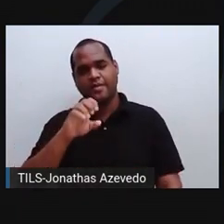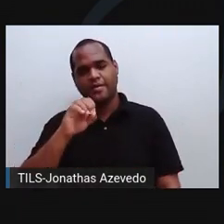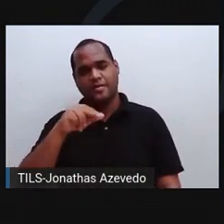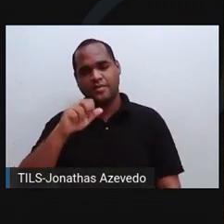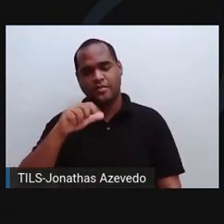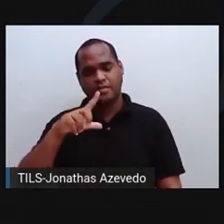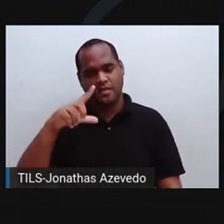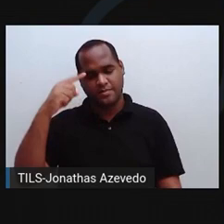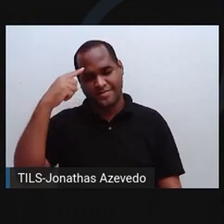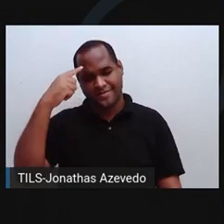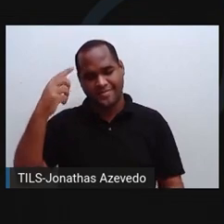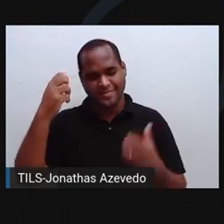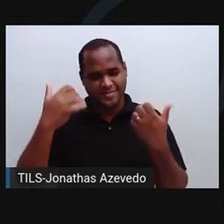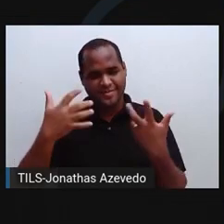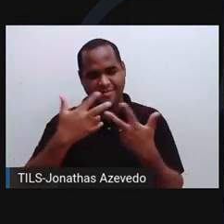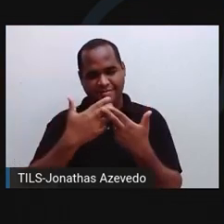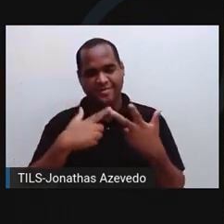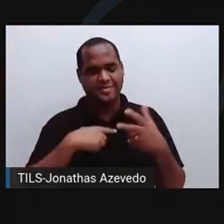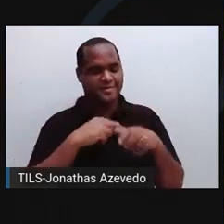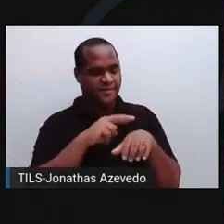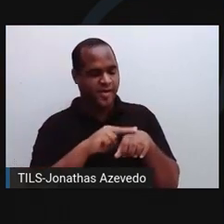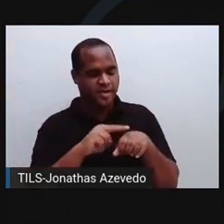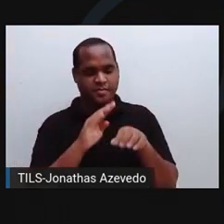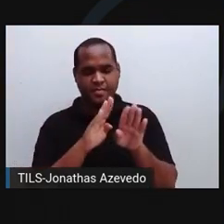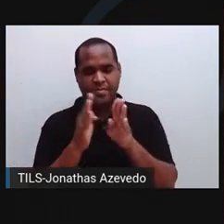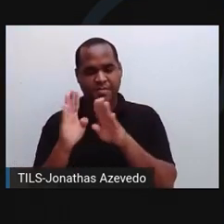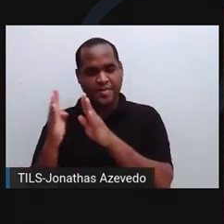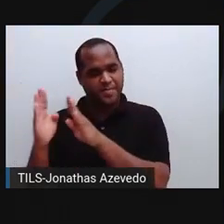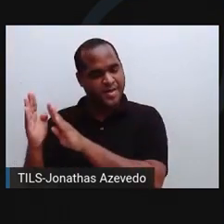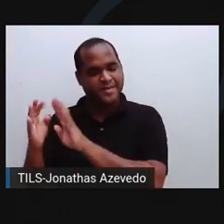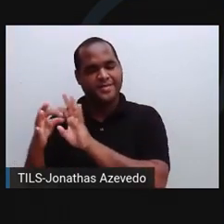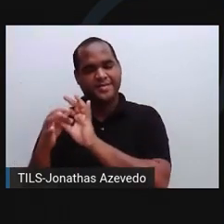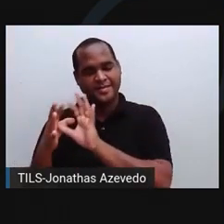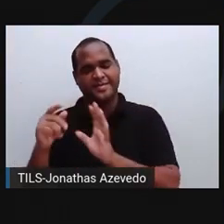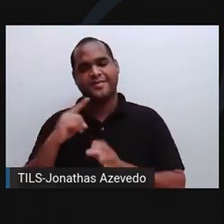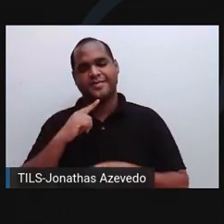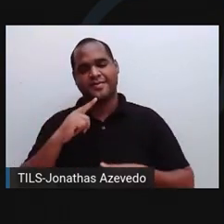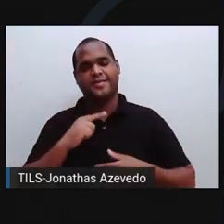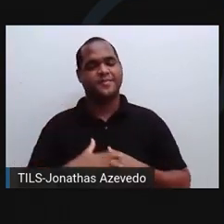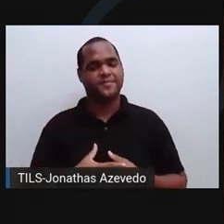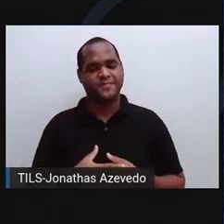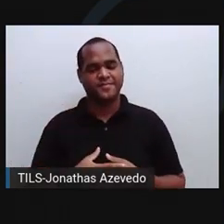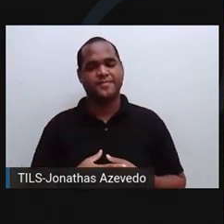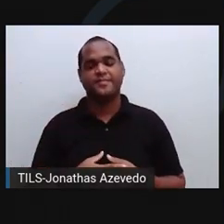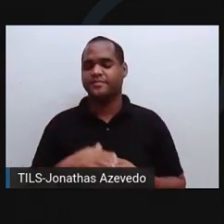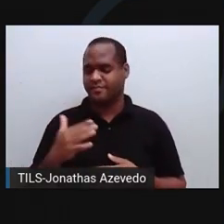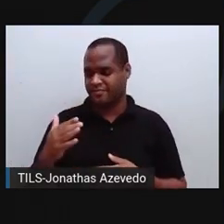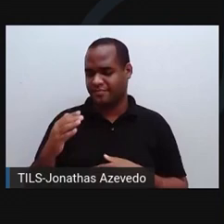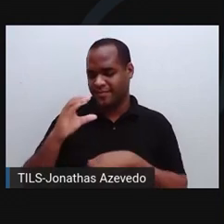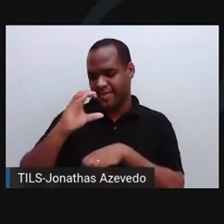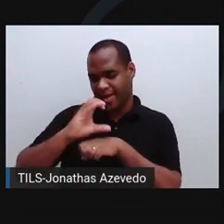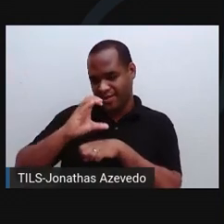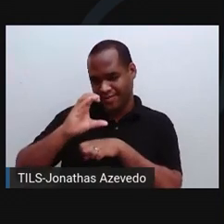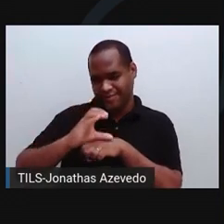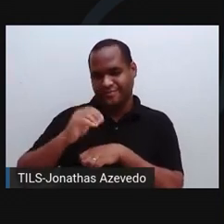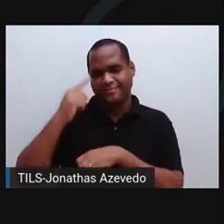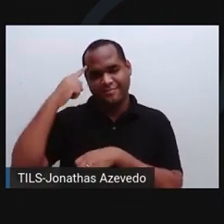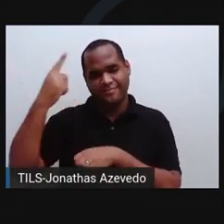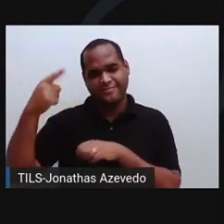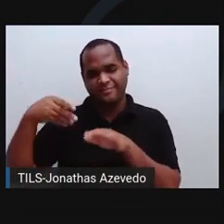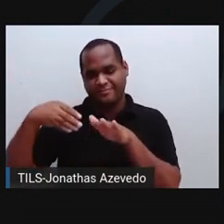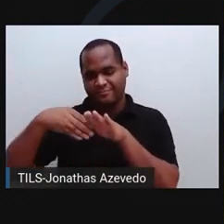verde são abertos. Os íons cálcio entram no botão terminal através desses